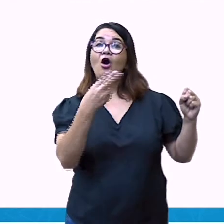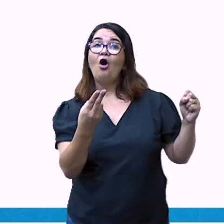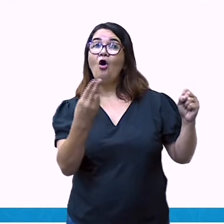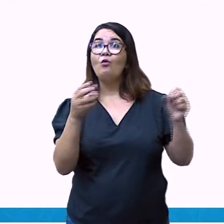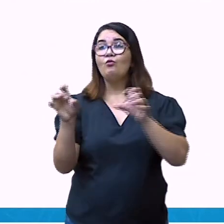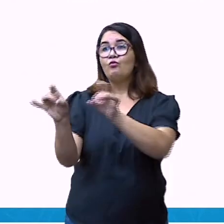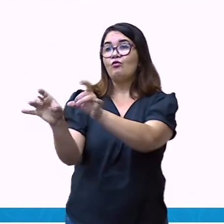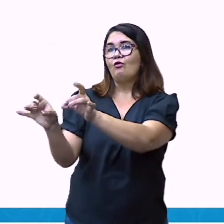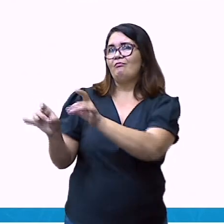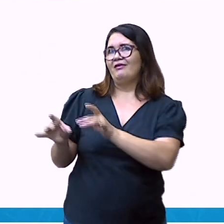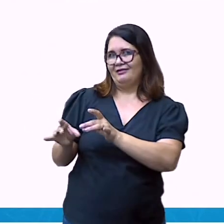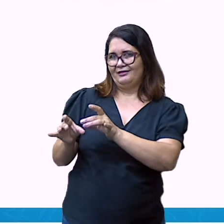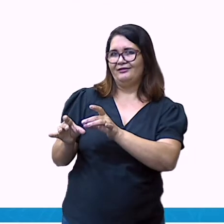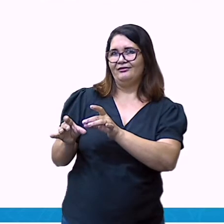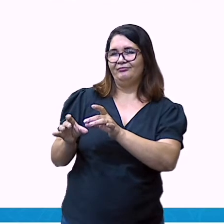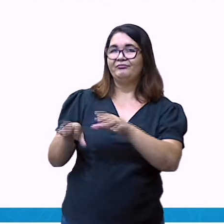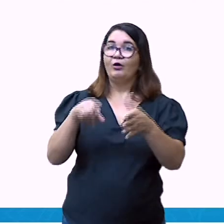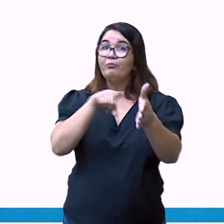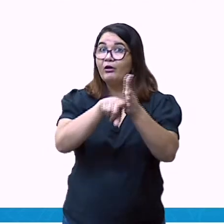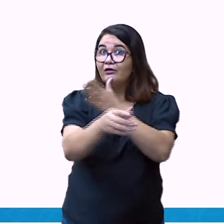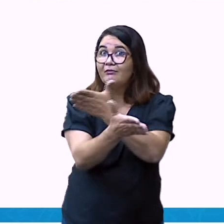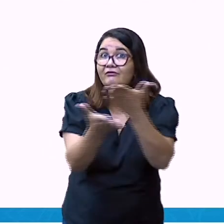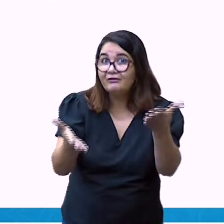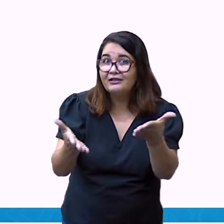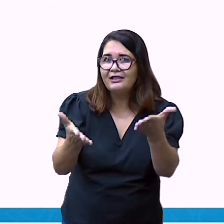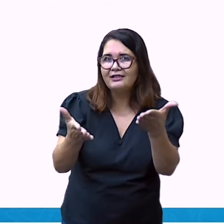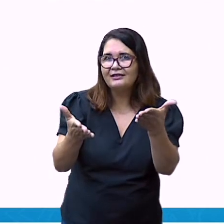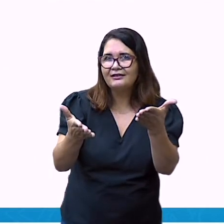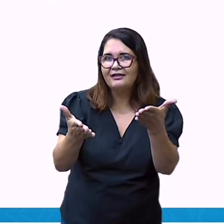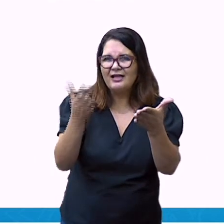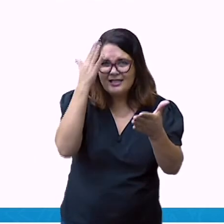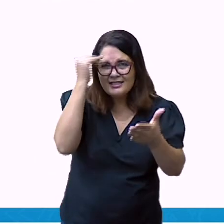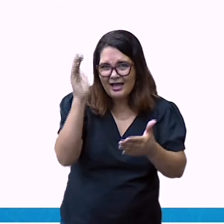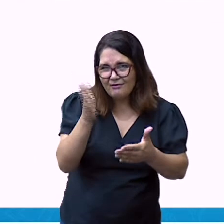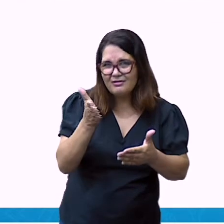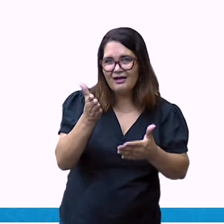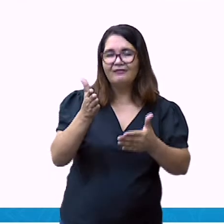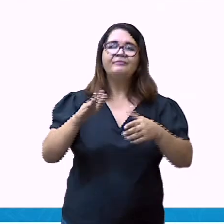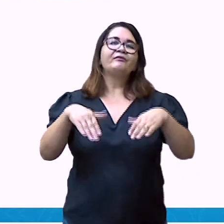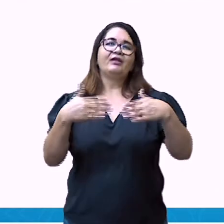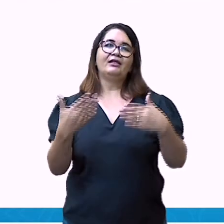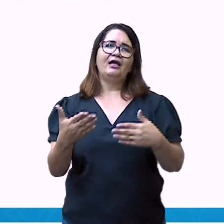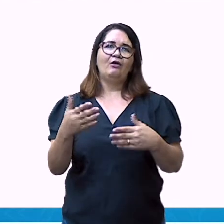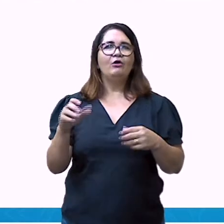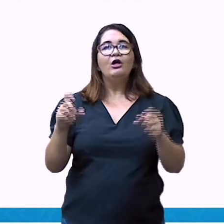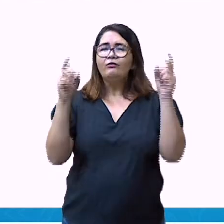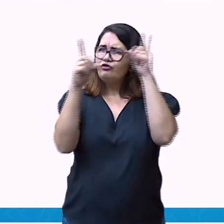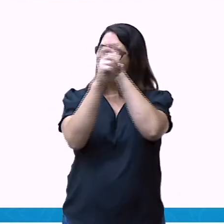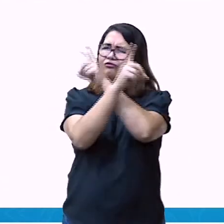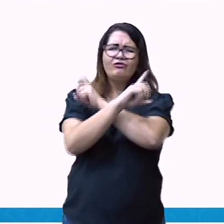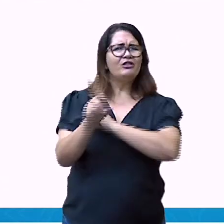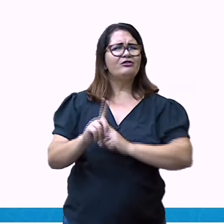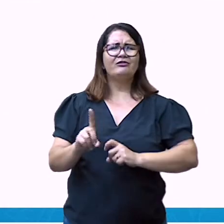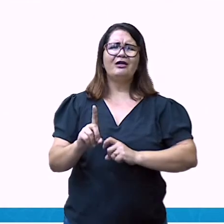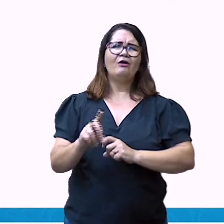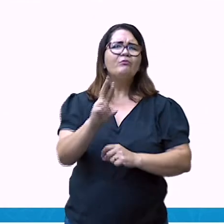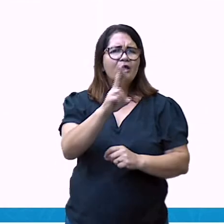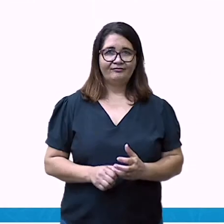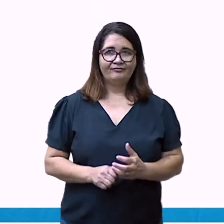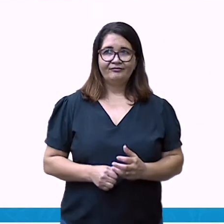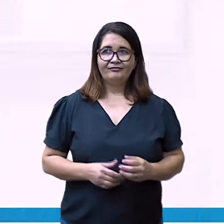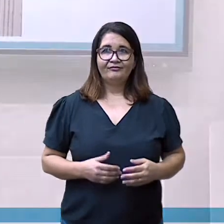forma, a pergunta não é tão difícil, não é mesmo? Não é tão complicada de se responder.